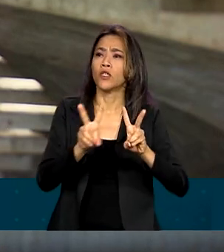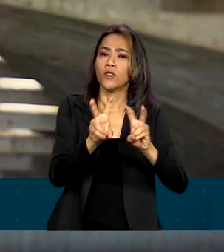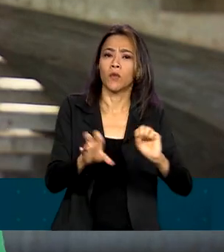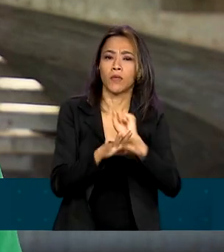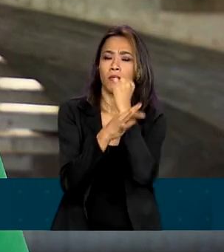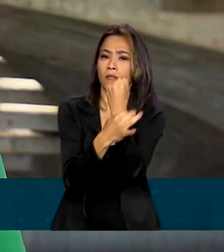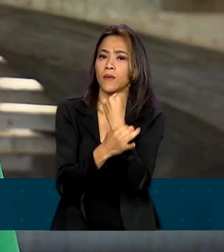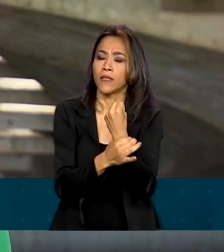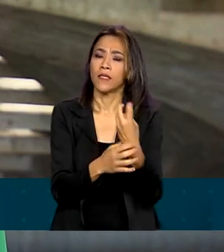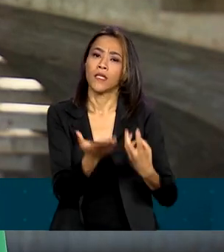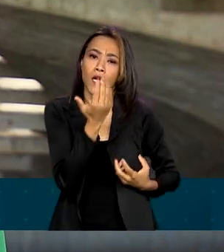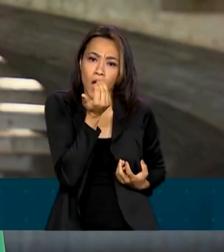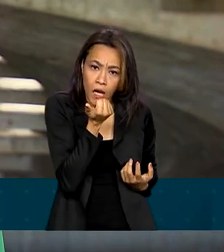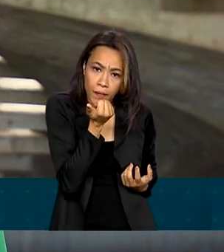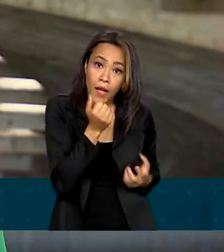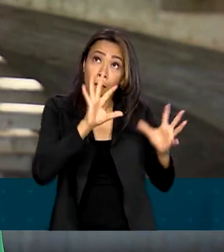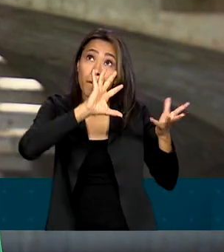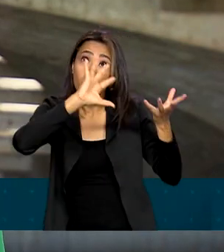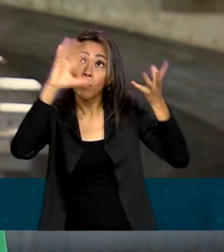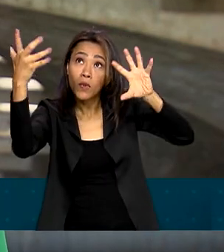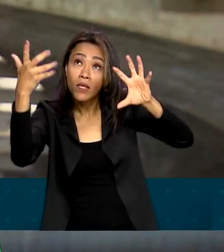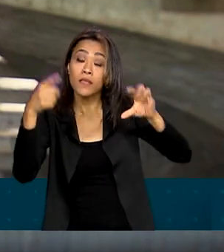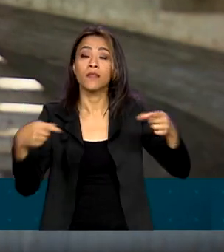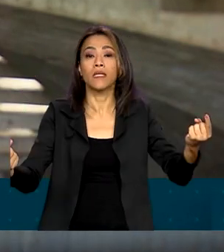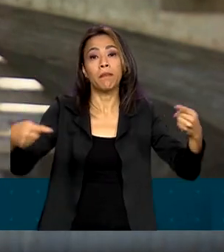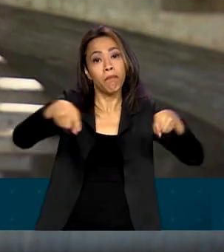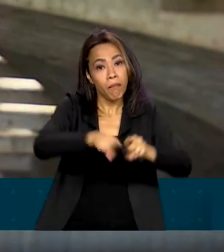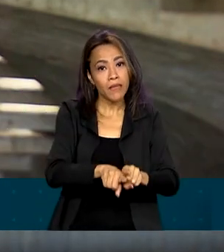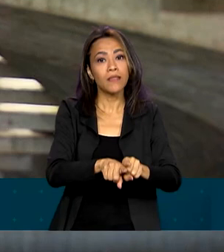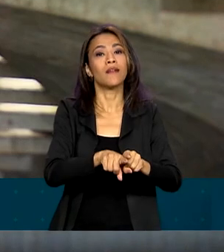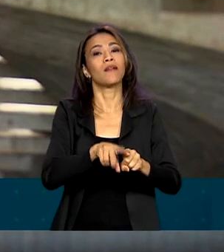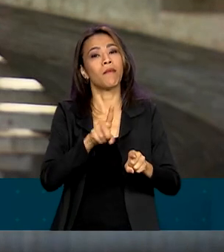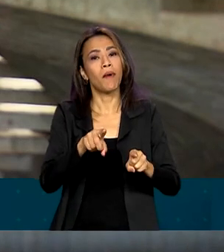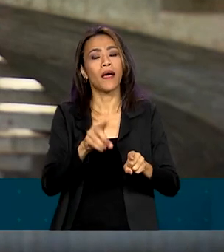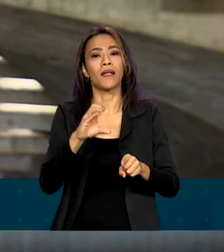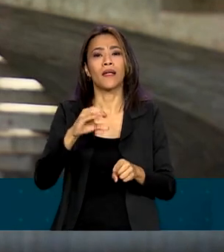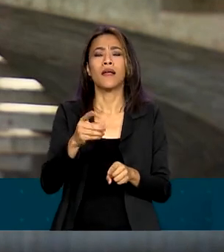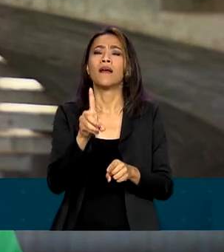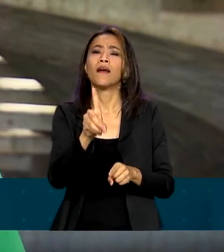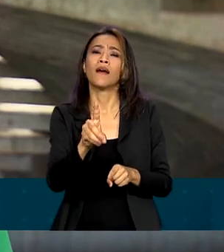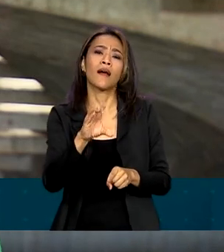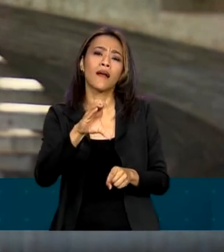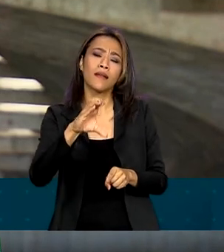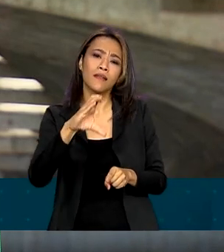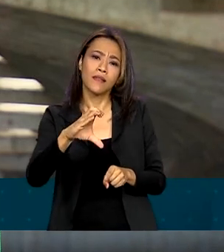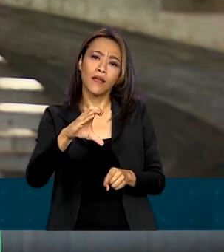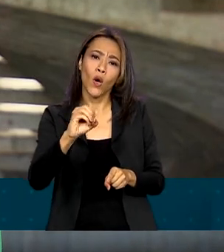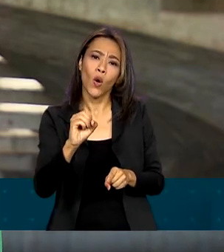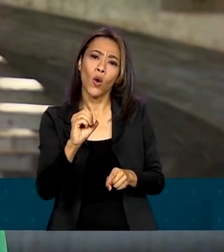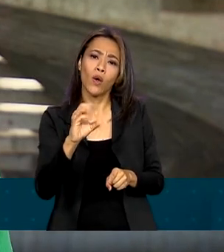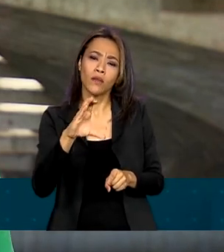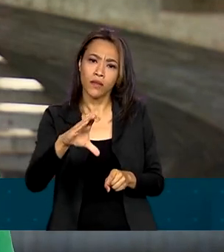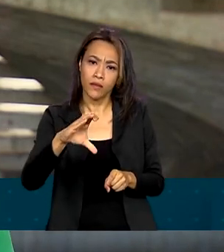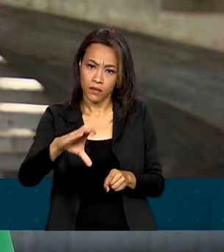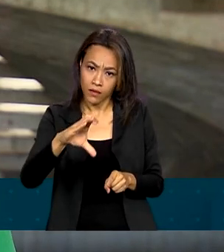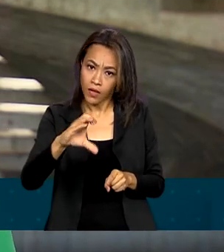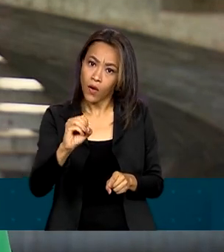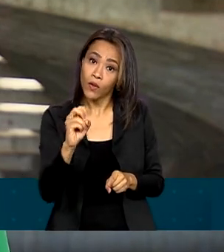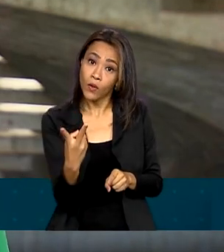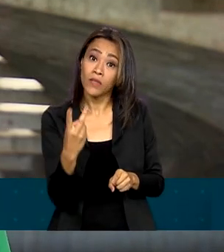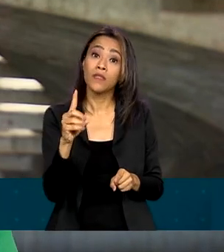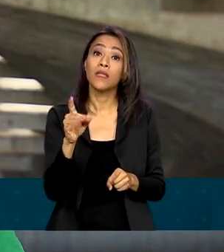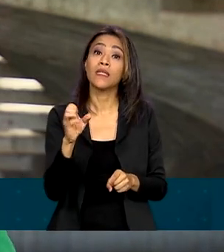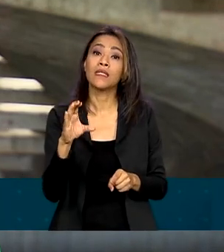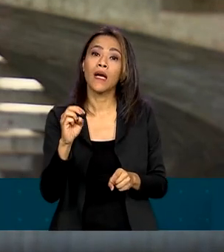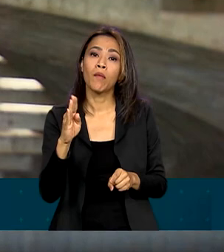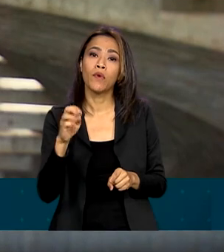e alimentar, mudança do clima e parcerias para descarbonização. E assinaram um acordo básico de cooperação